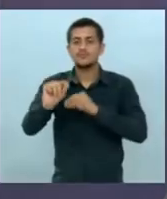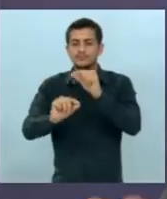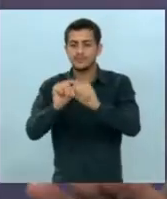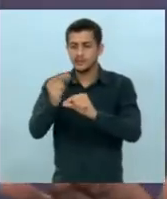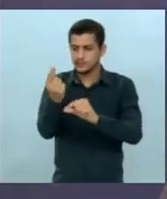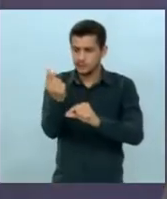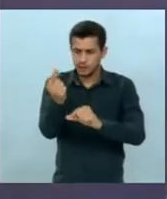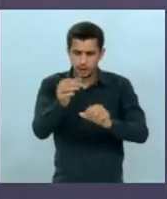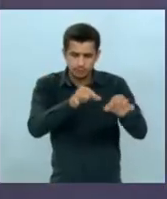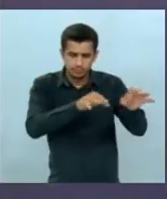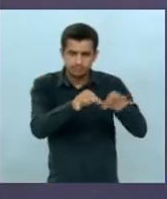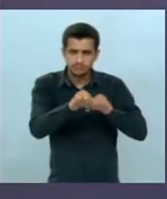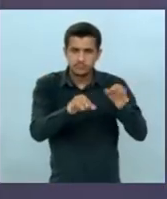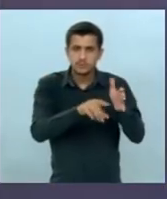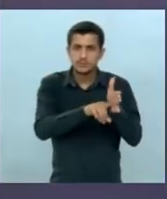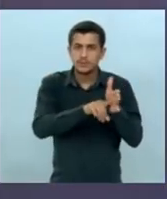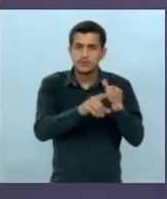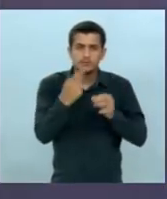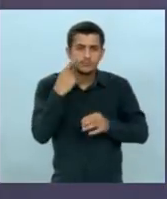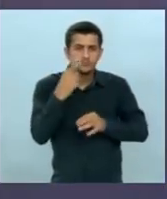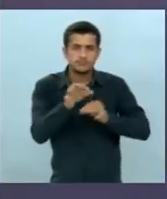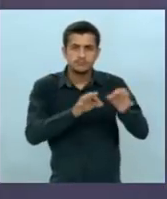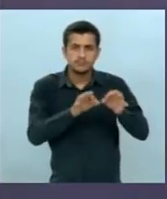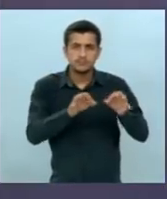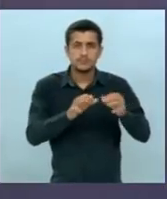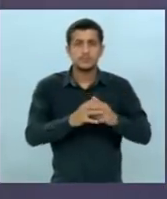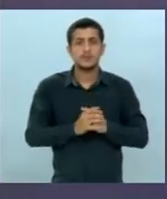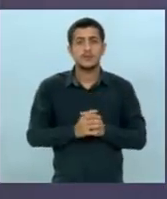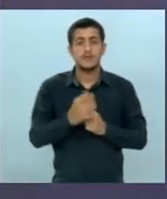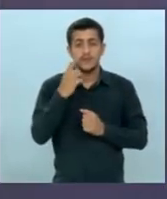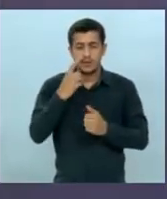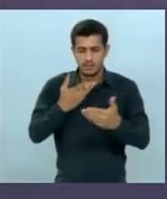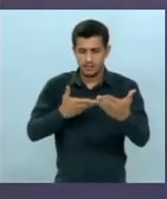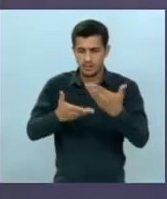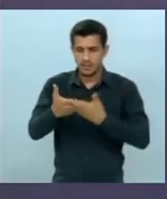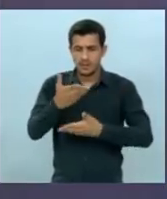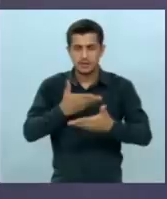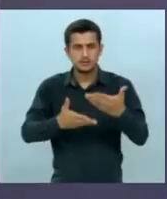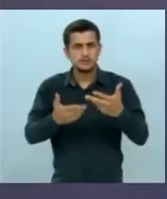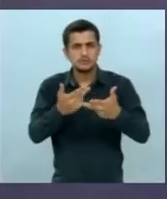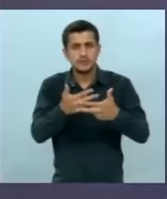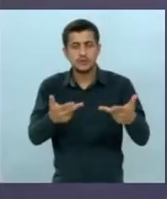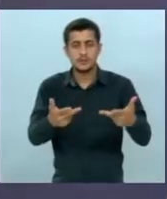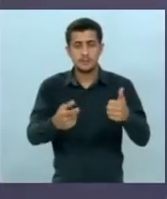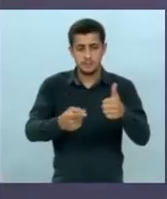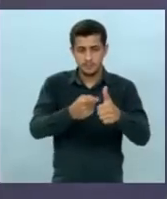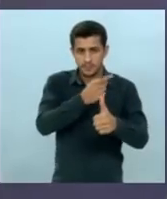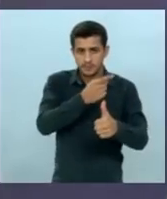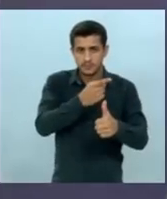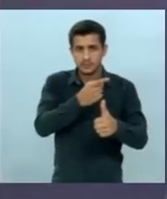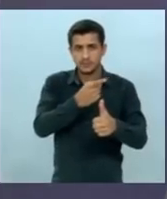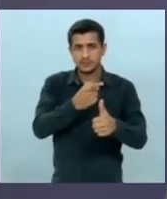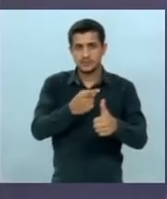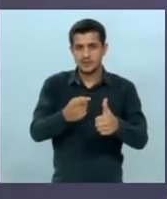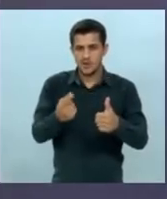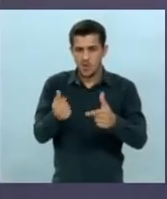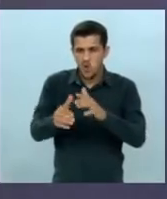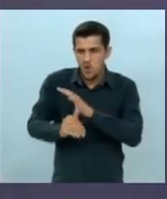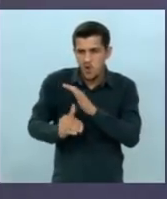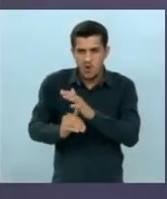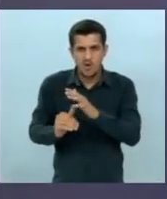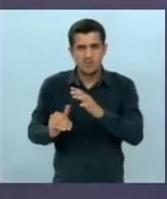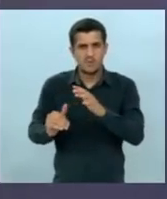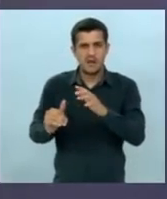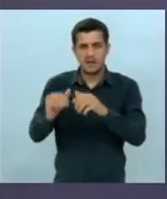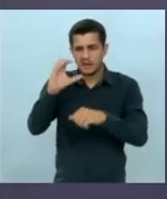nessas prioridades, uma relação de prioridades, isto é, uma relação de diretrizes. Primeiro, zerar a corrupção, acabar